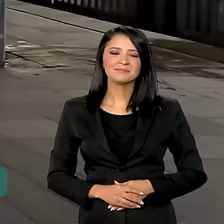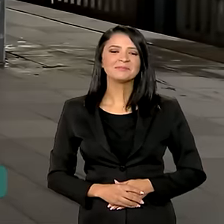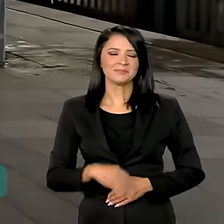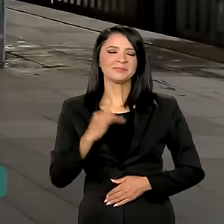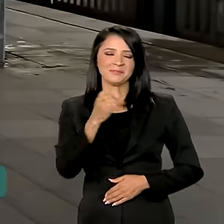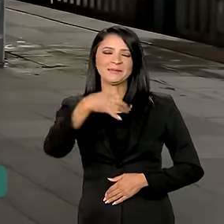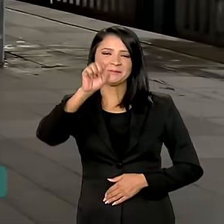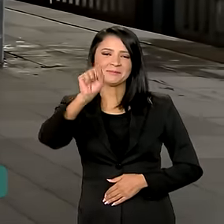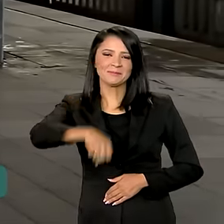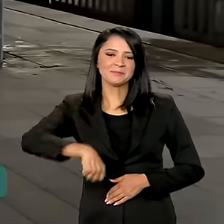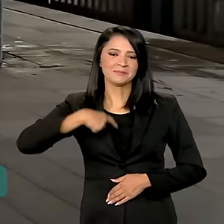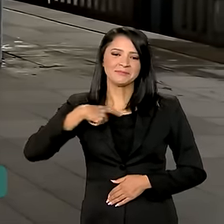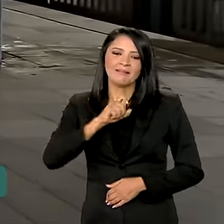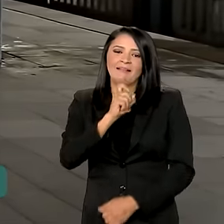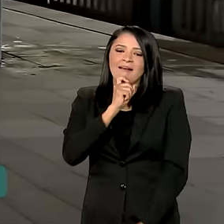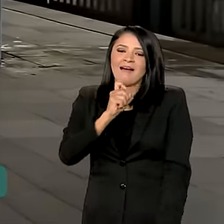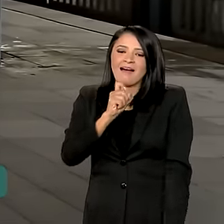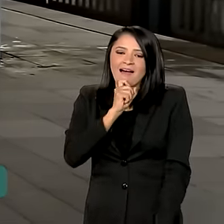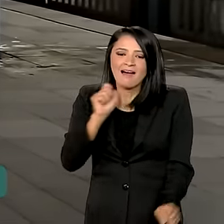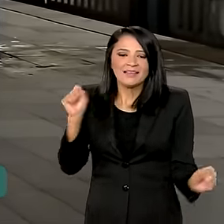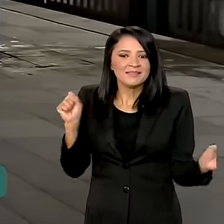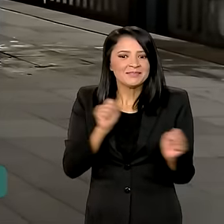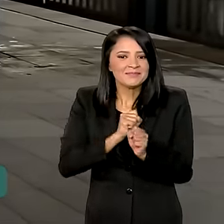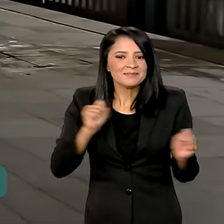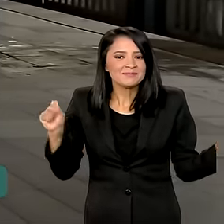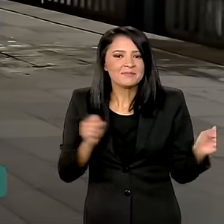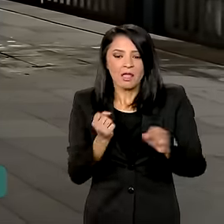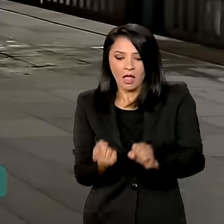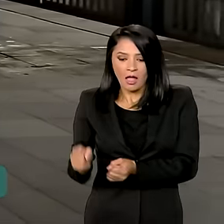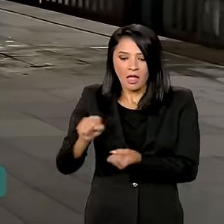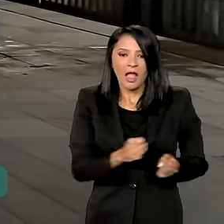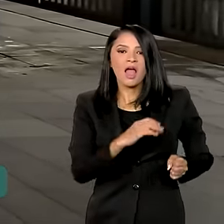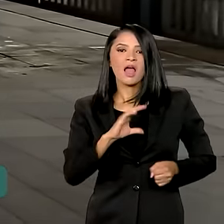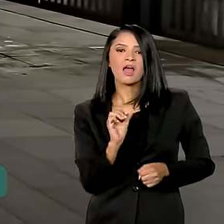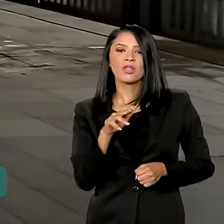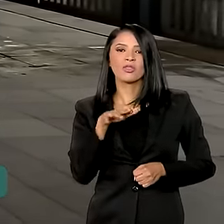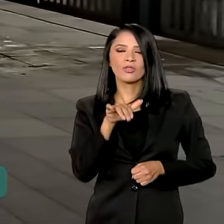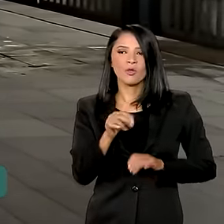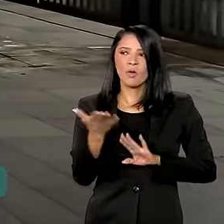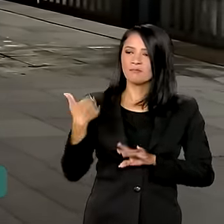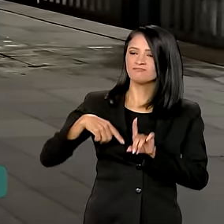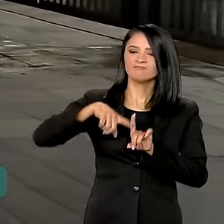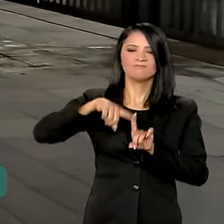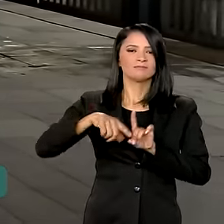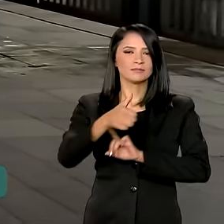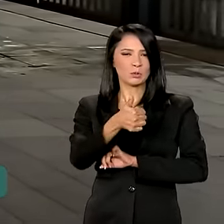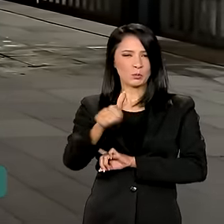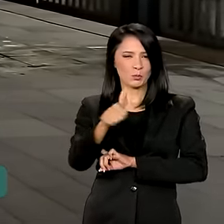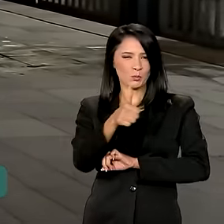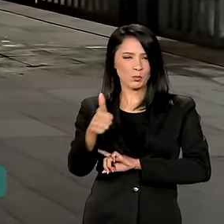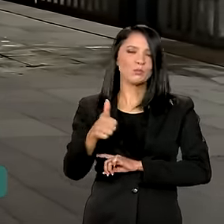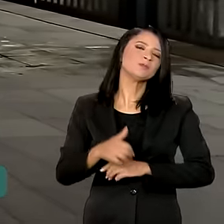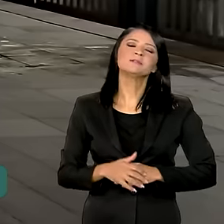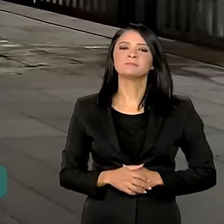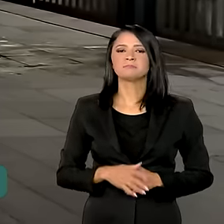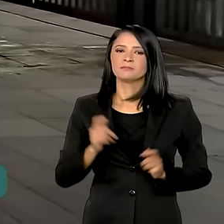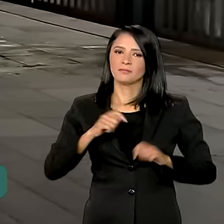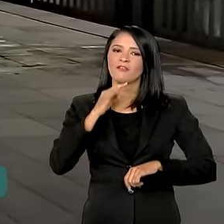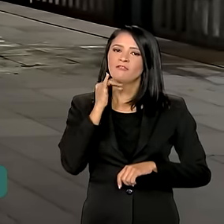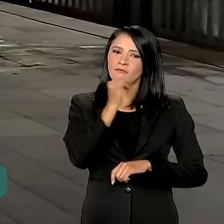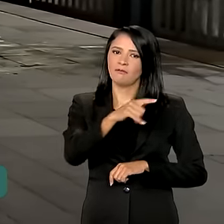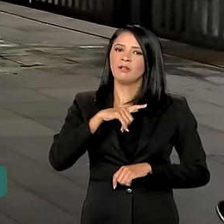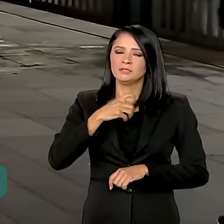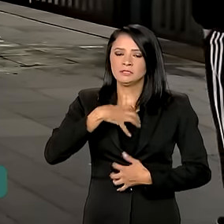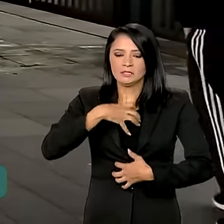Atualizo, Vanessa. O clima está frio. A gente está em Canoas e a temperatura estava a pouco em torno de 11 graus. Arrisco dizer que a situação